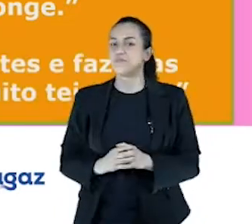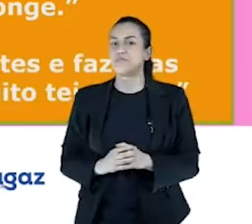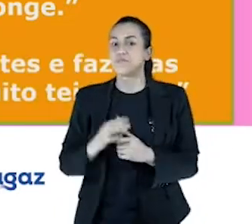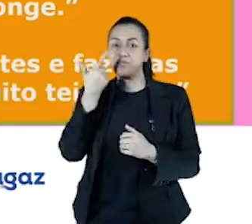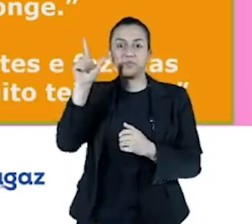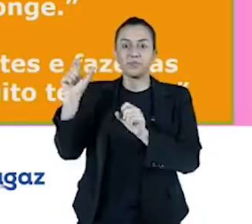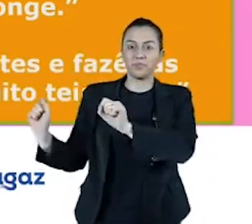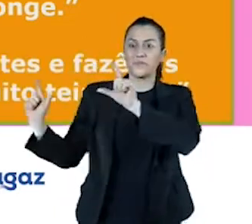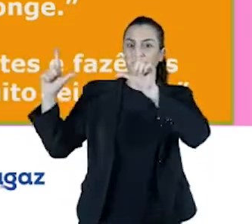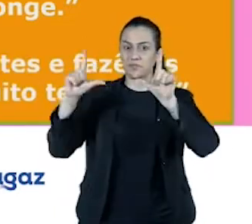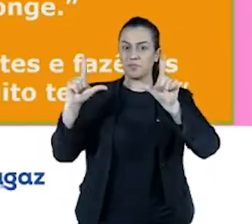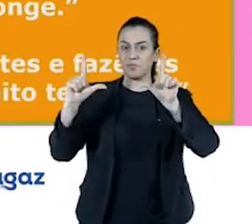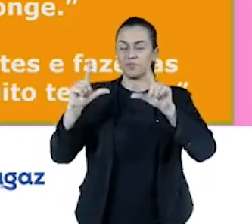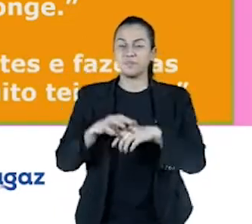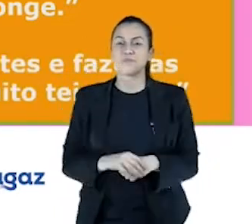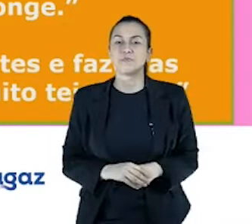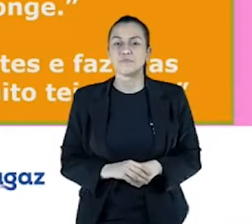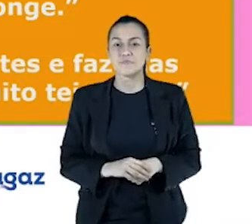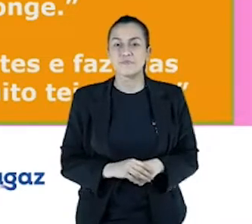para o próximo, por favor?